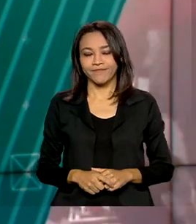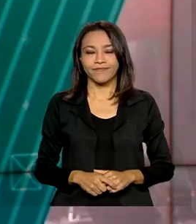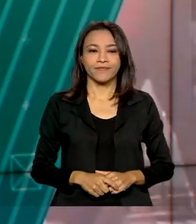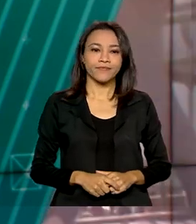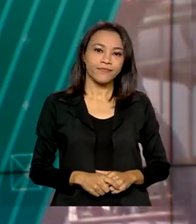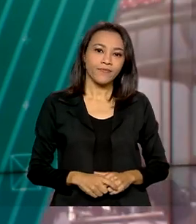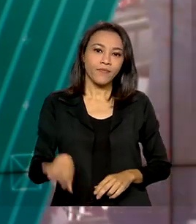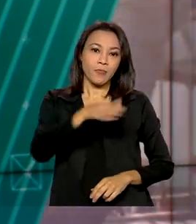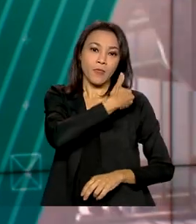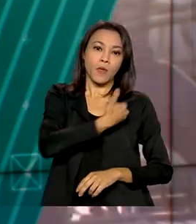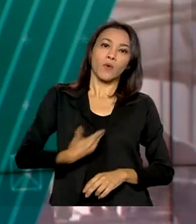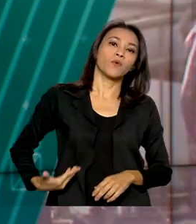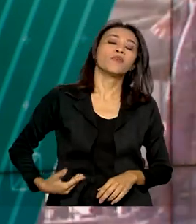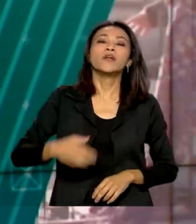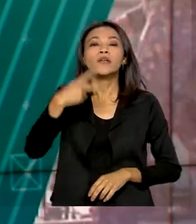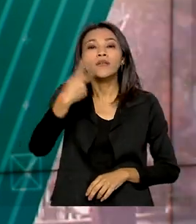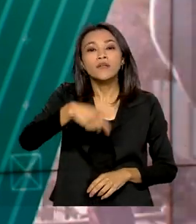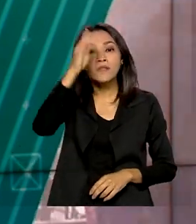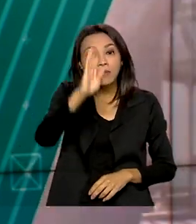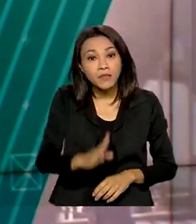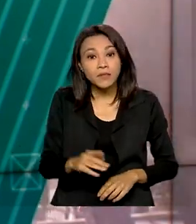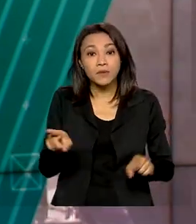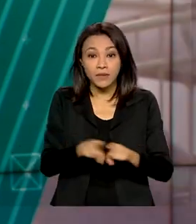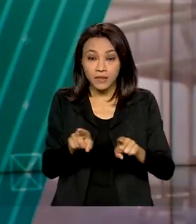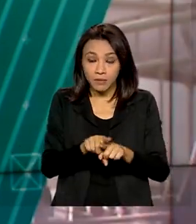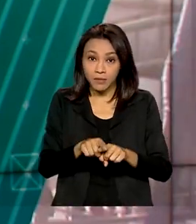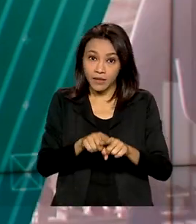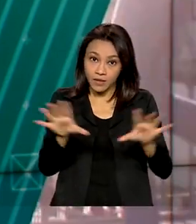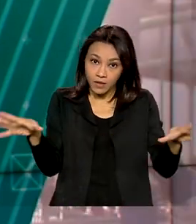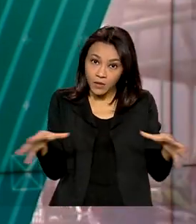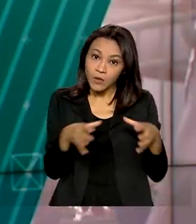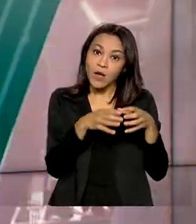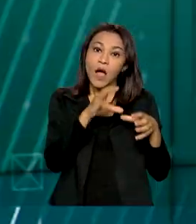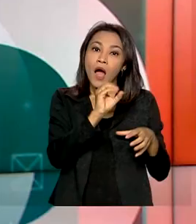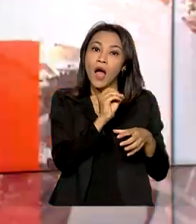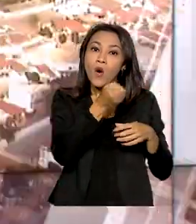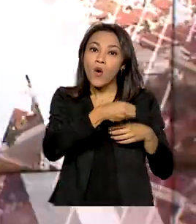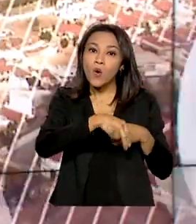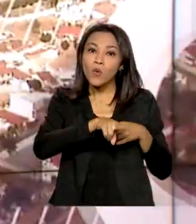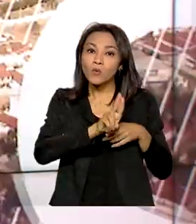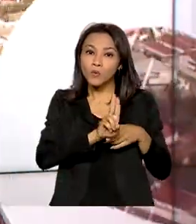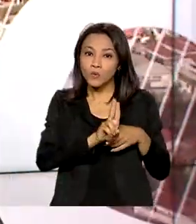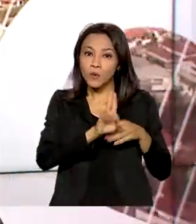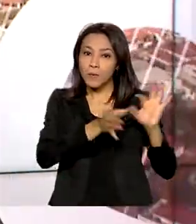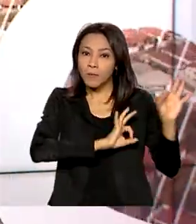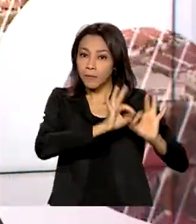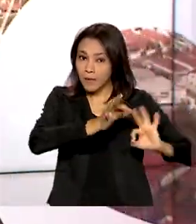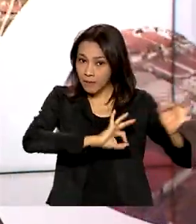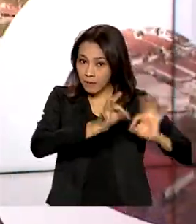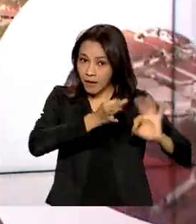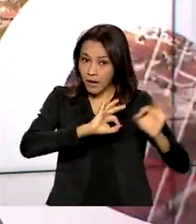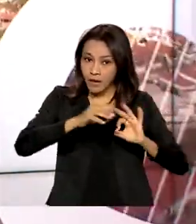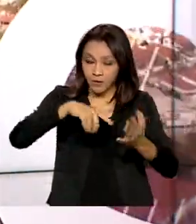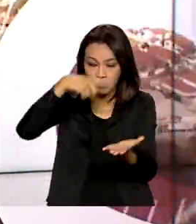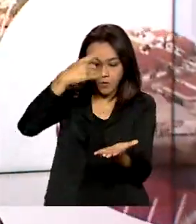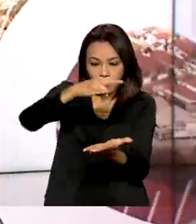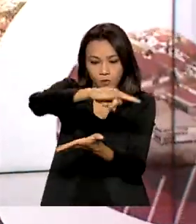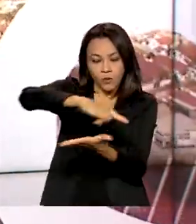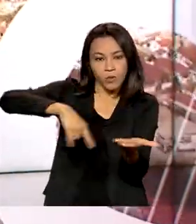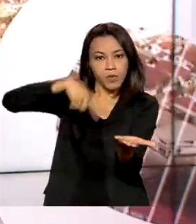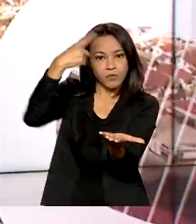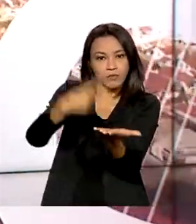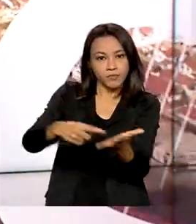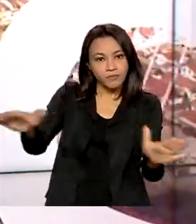O governo brasileiro e a Organização das Nações Unidas, a ONU, preparam um acordo de cooperação para